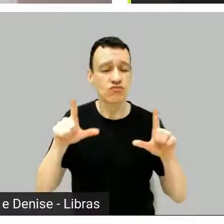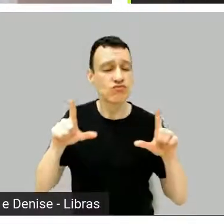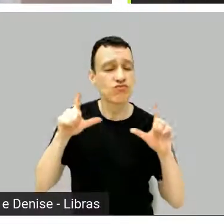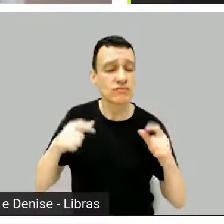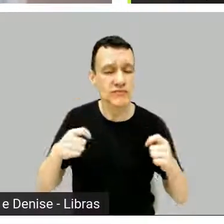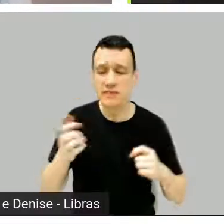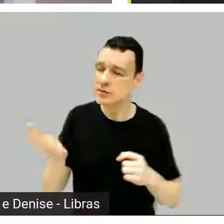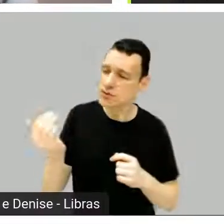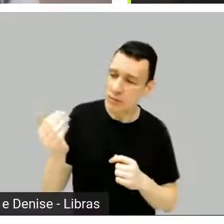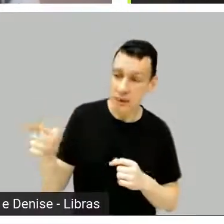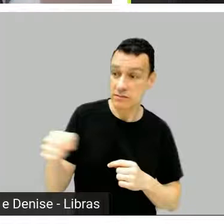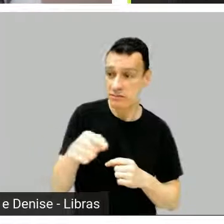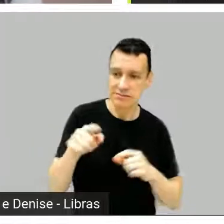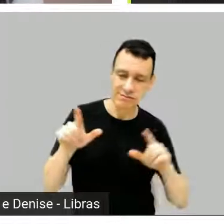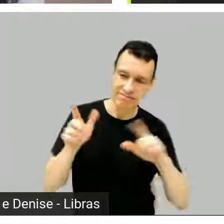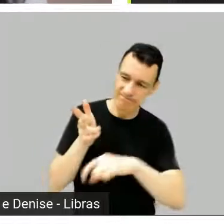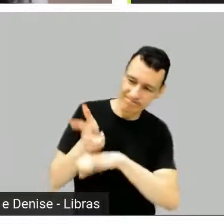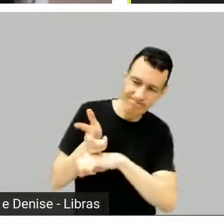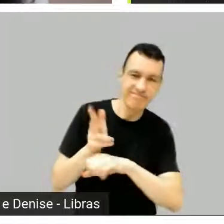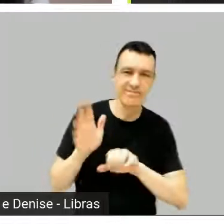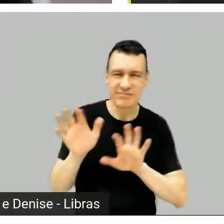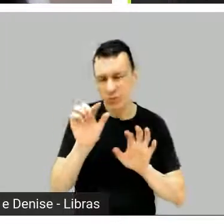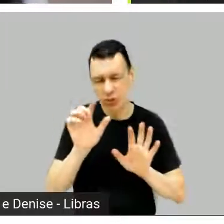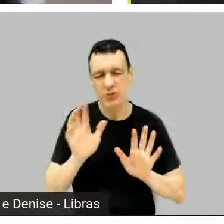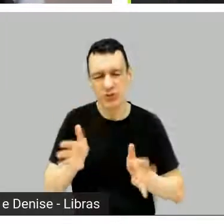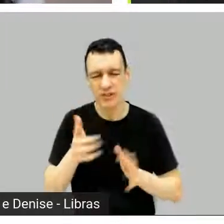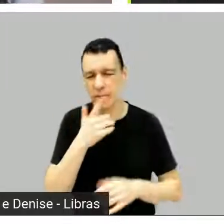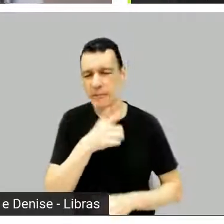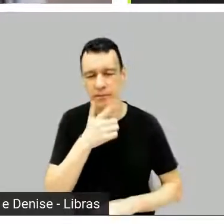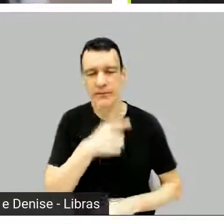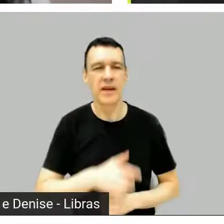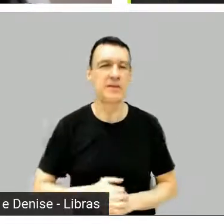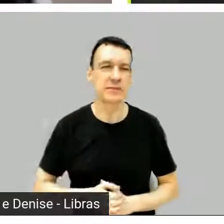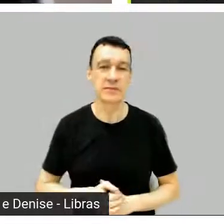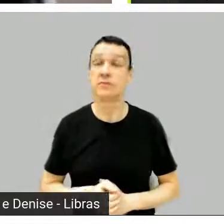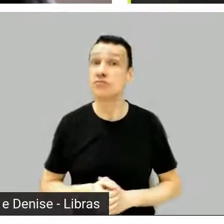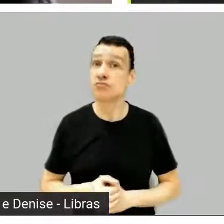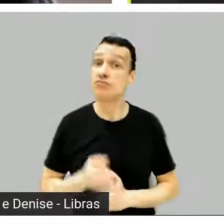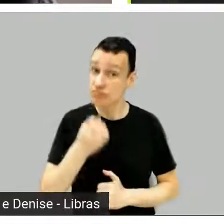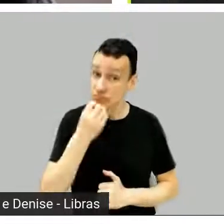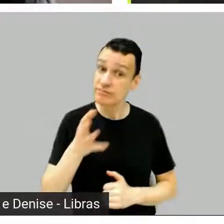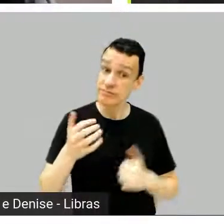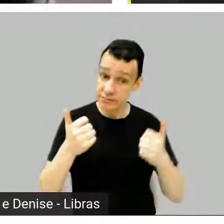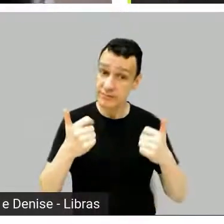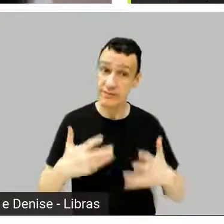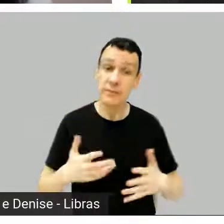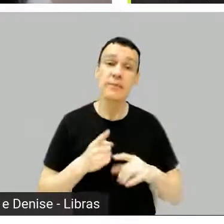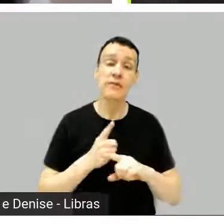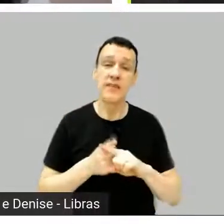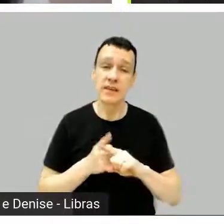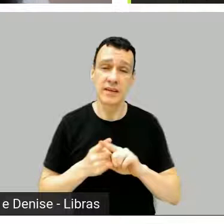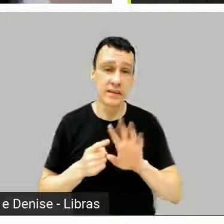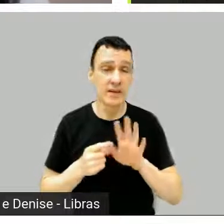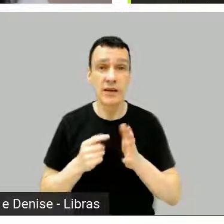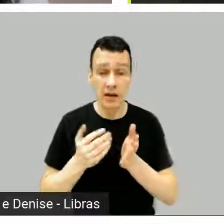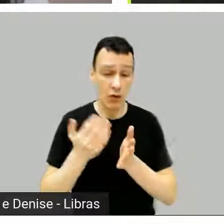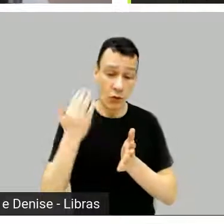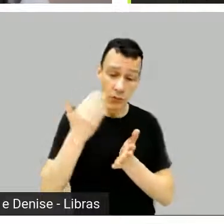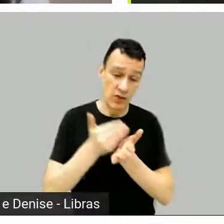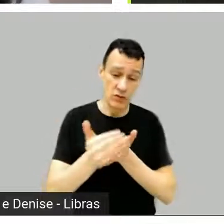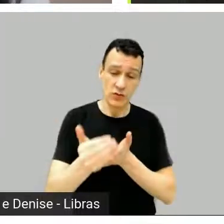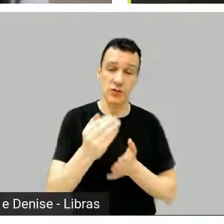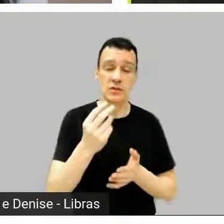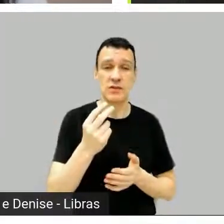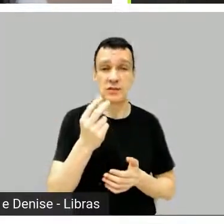Maravilhoso. Eu acho que é importante a gente falar sobre isso. Primeiro, porque você começou, então, a desenvolver essa série em 2008,